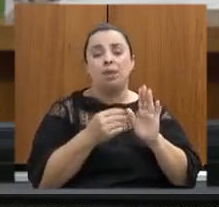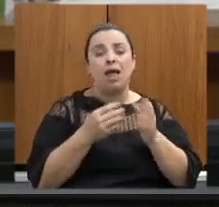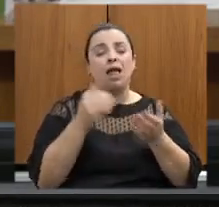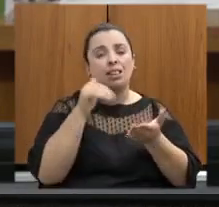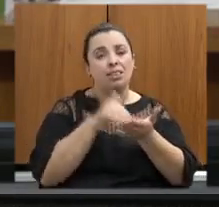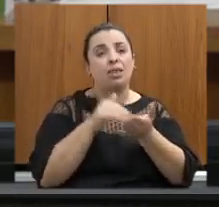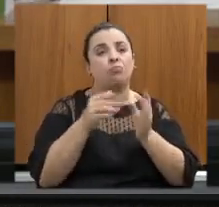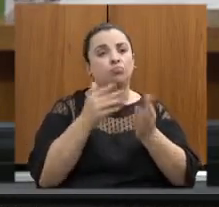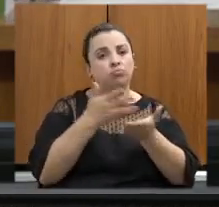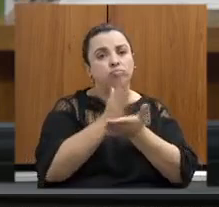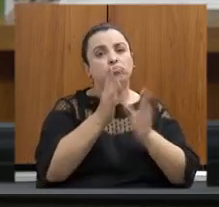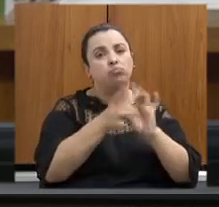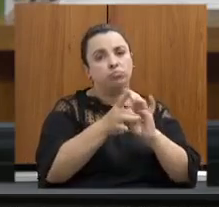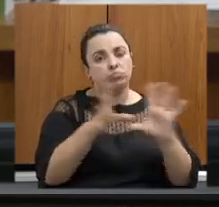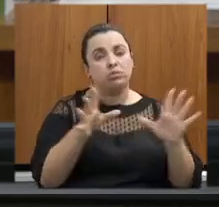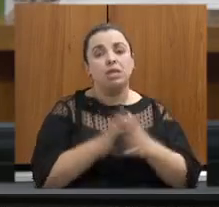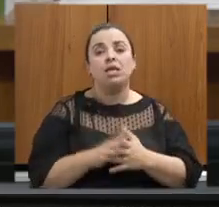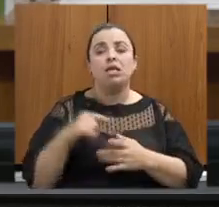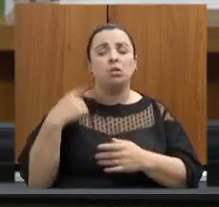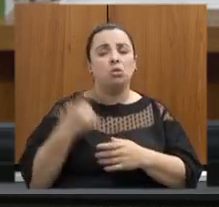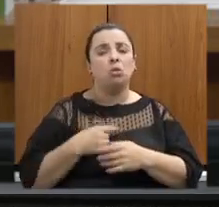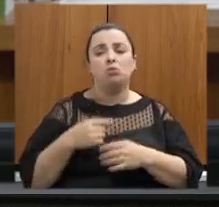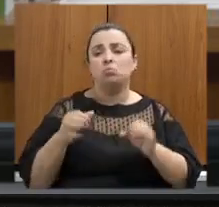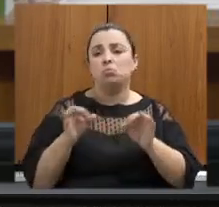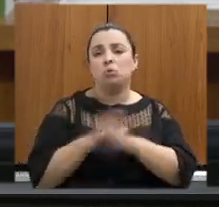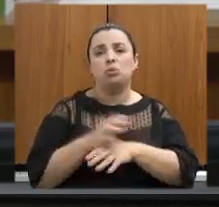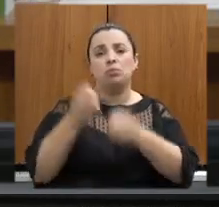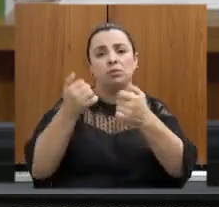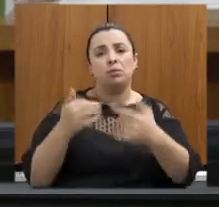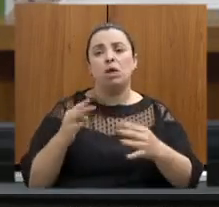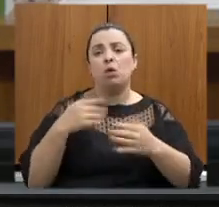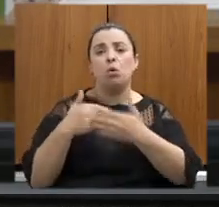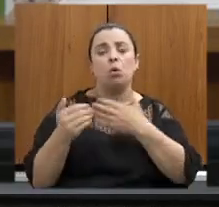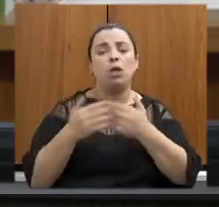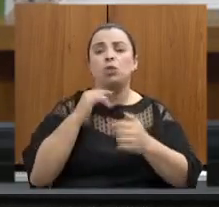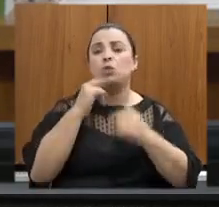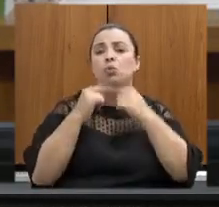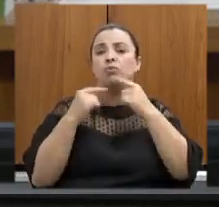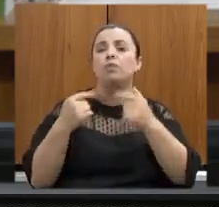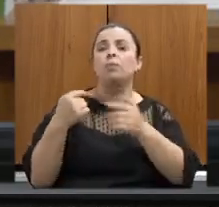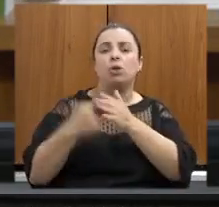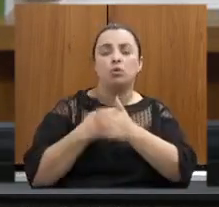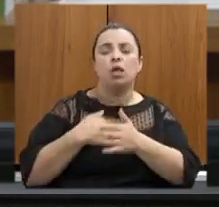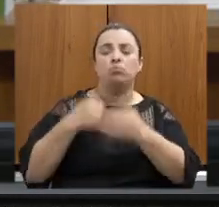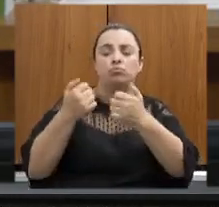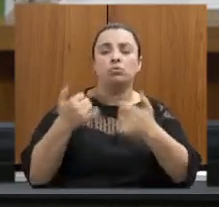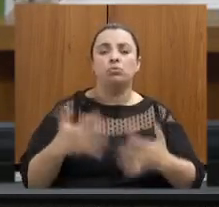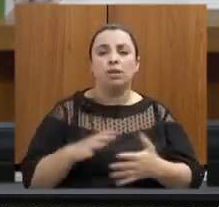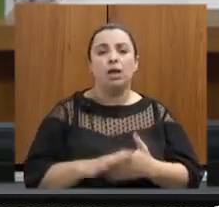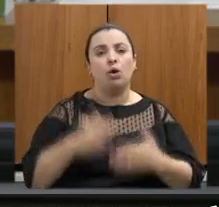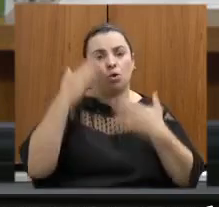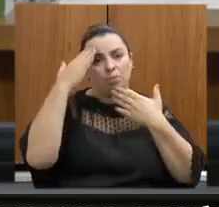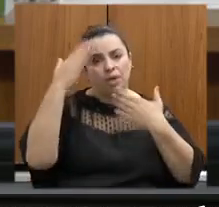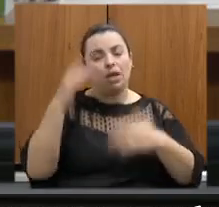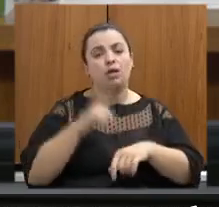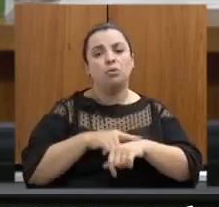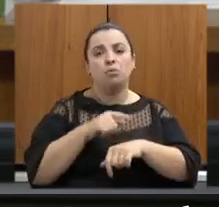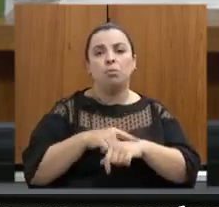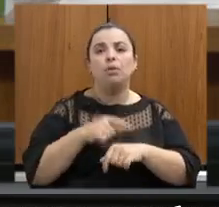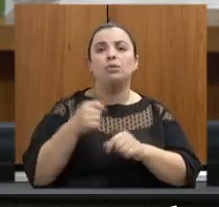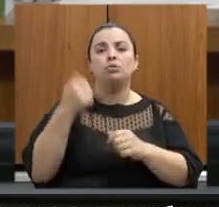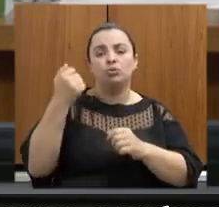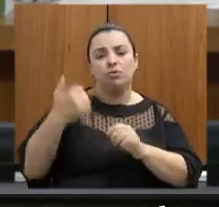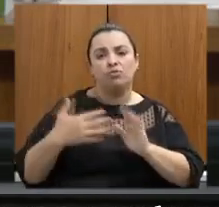todos para qualquer esclarecimento que se faça necessário agradecer mais uma vez a oportunidade deputado Noraldino presidente da comissão de meio ambiente